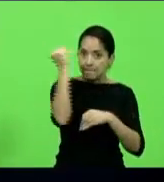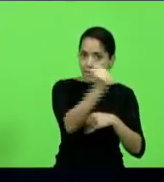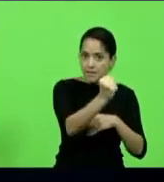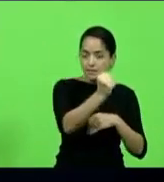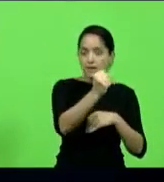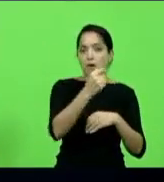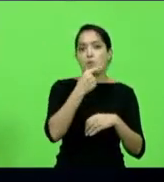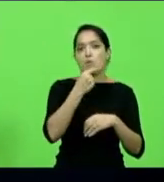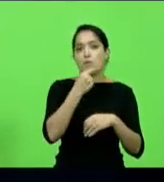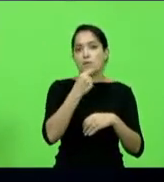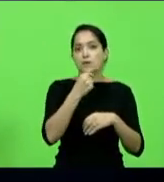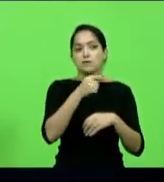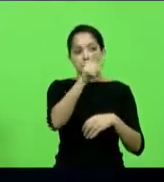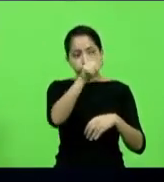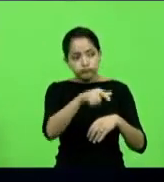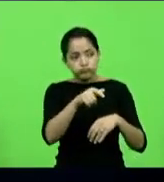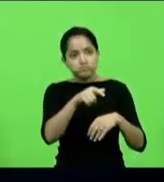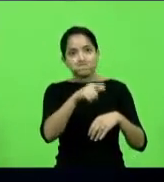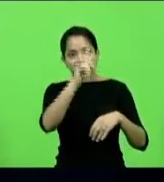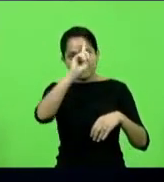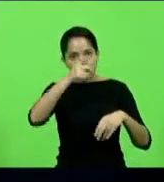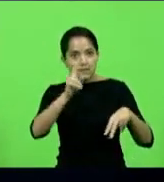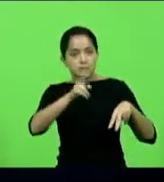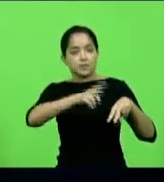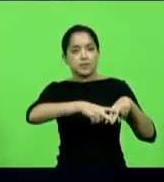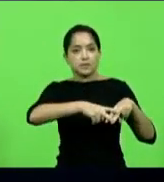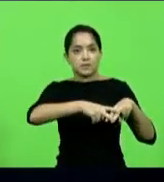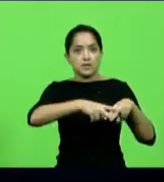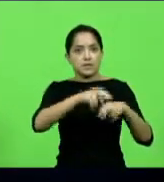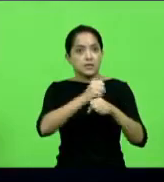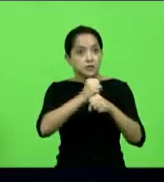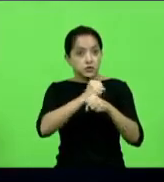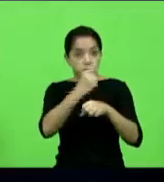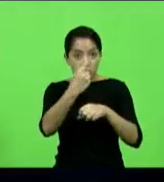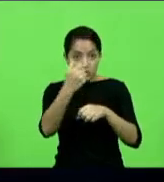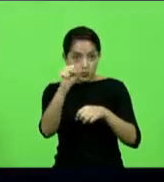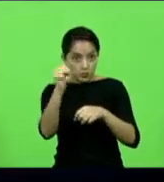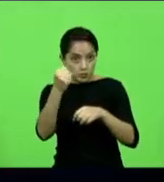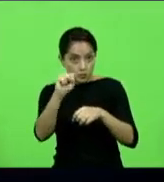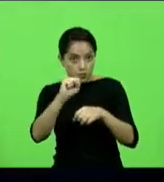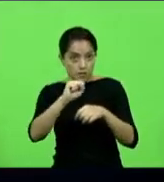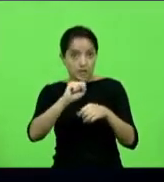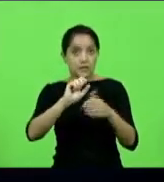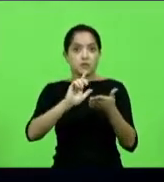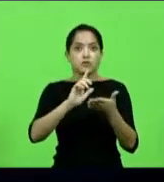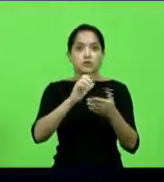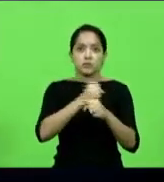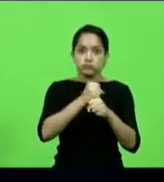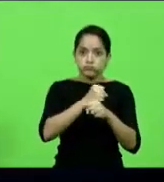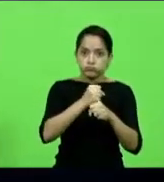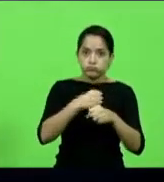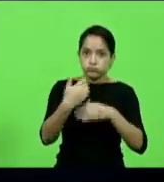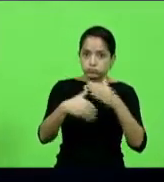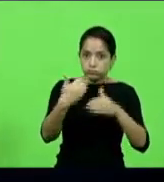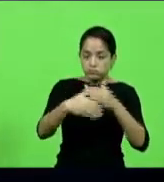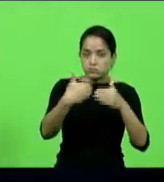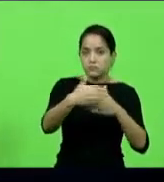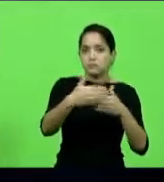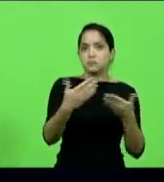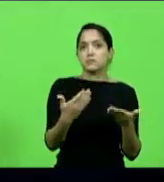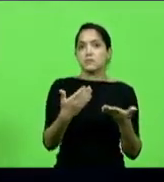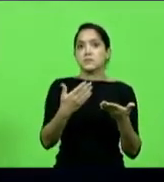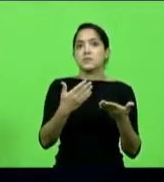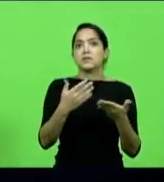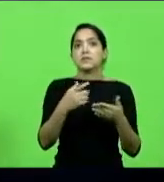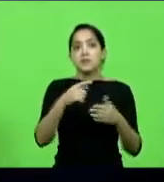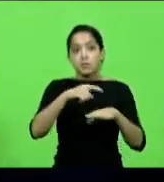Esse cara foi preso. Esse cara foi preso, 18 anos depois ele faleceu, ele ficou preso um período. Depois constataram que